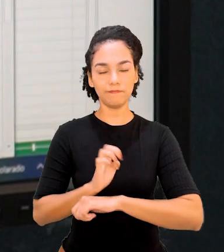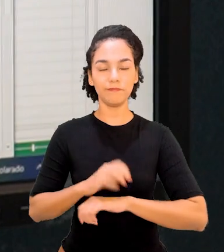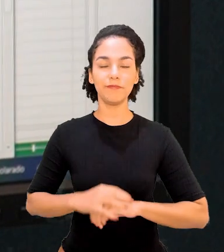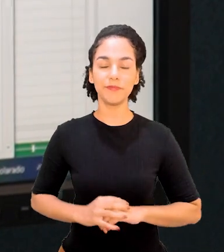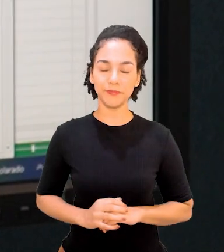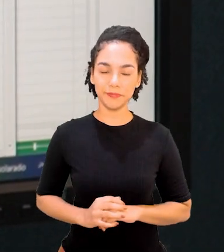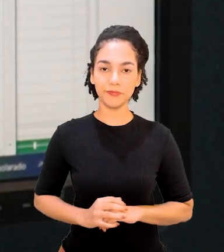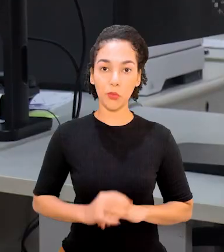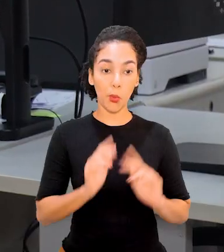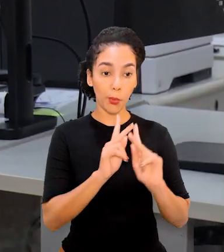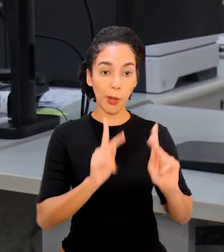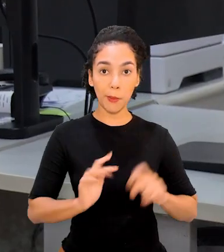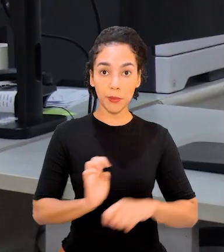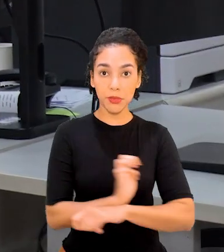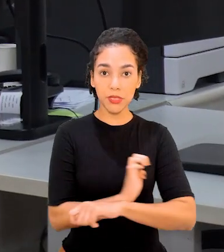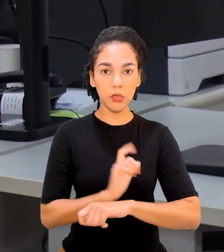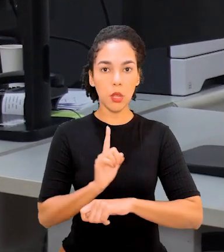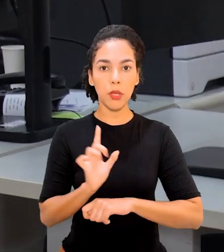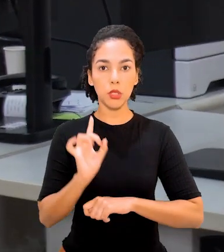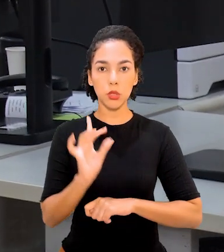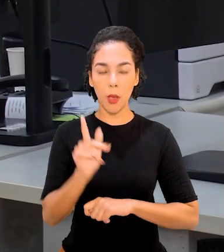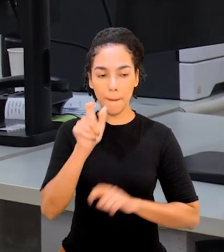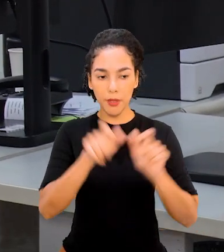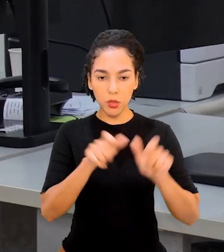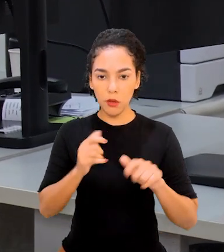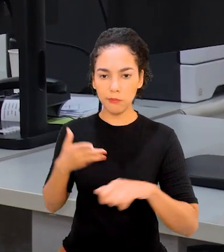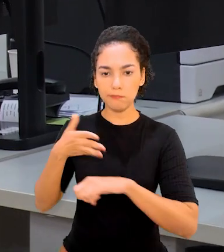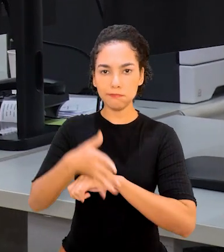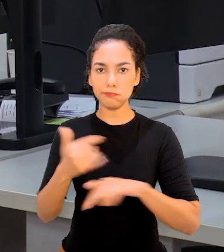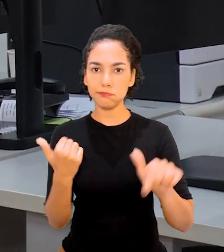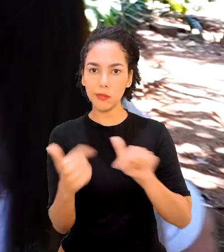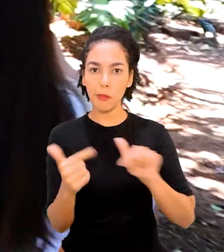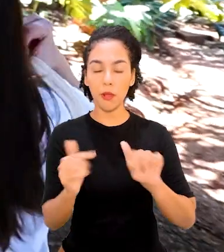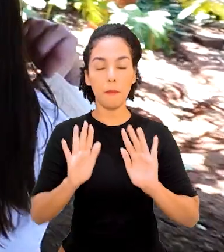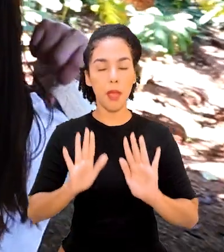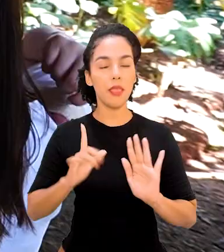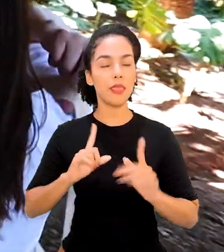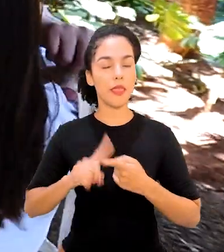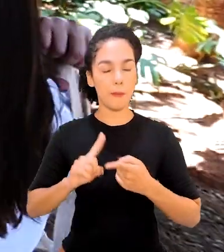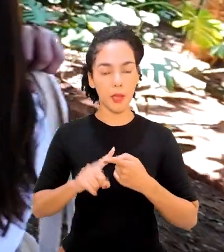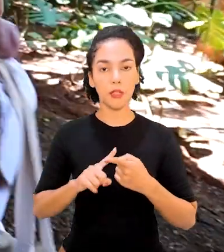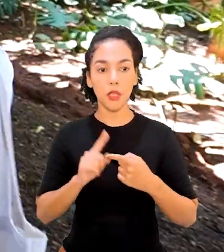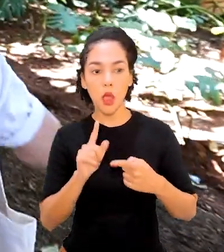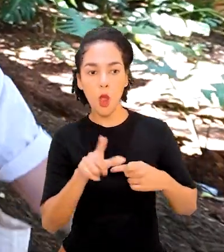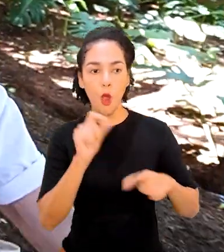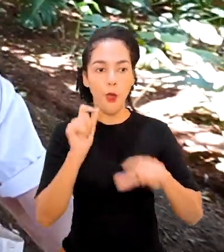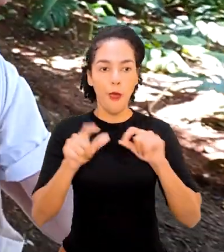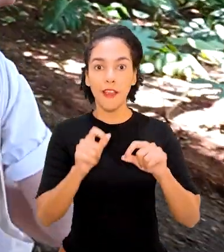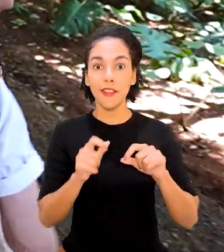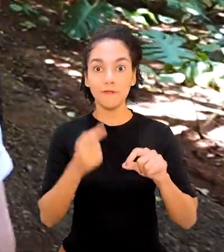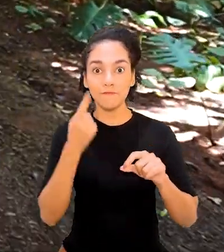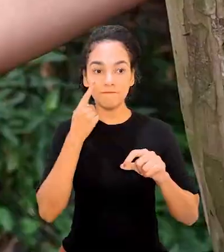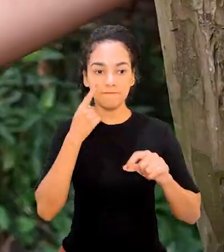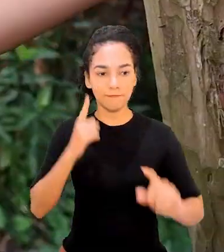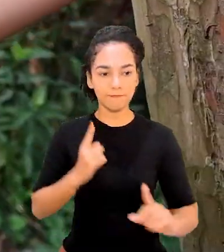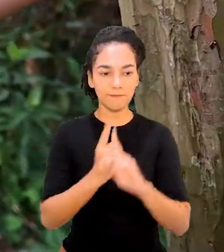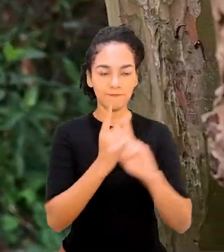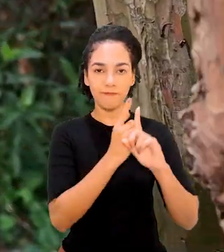O programa de estágio não é somente um instrumento de colocação dos jovens no mercado, mas um potencial descobridor de talentos.